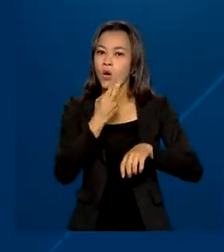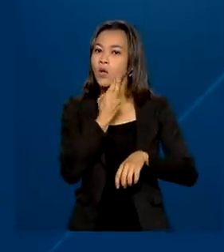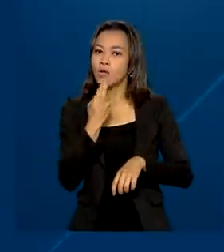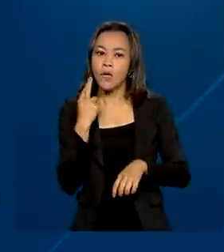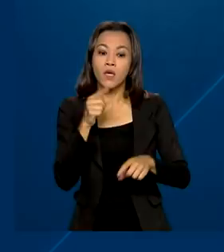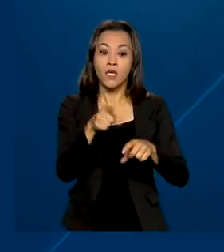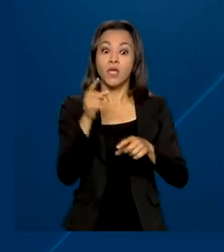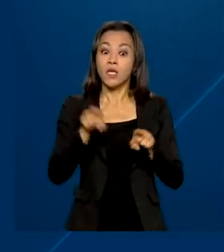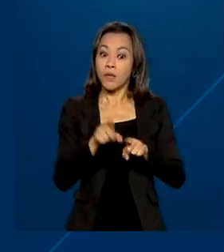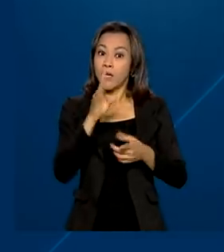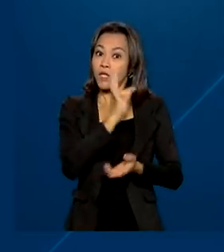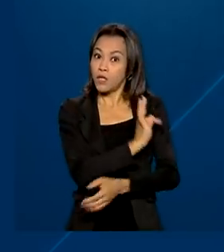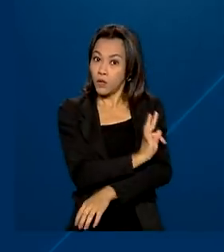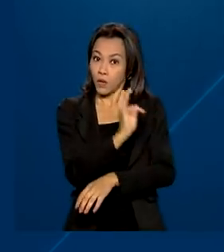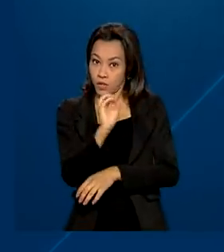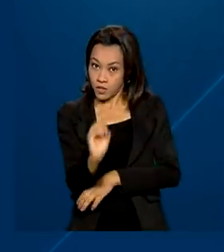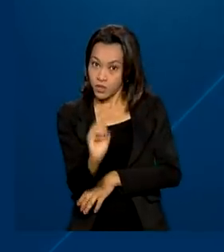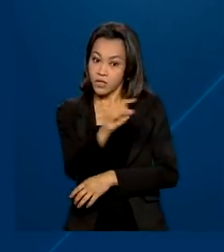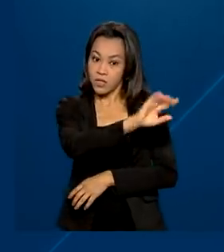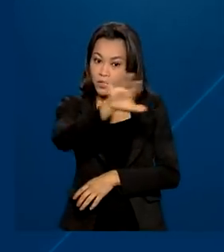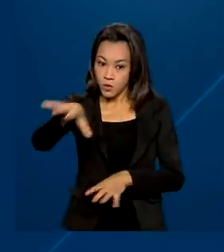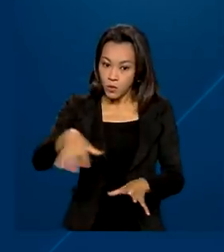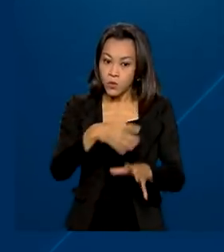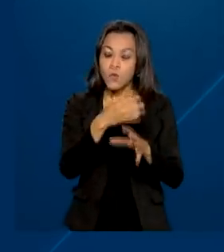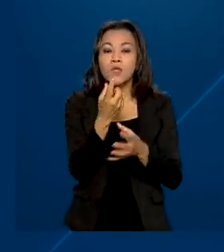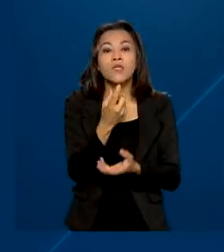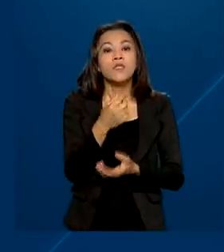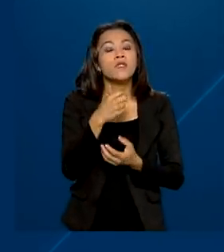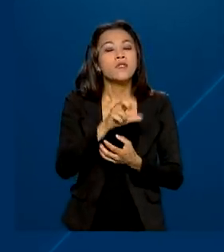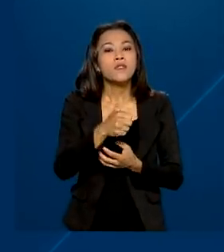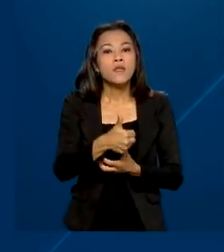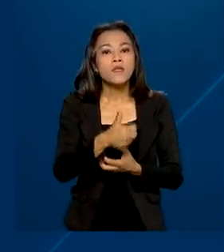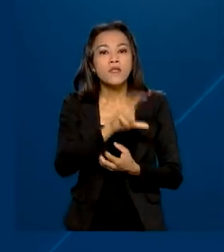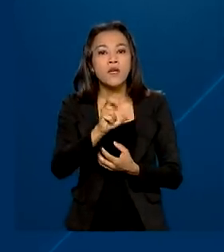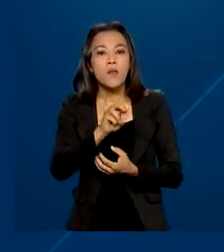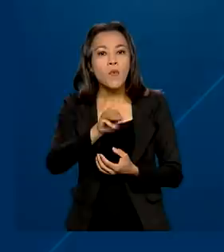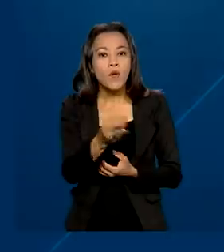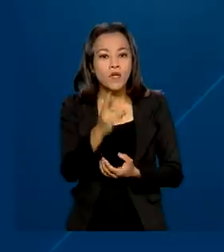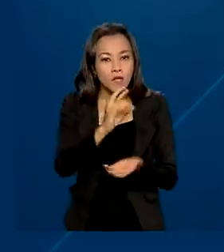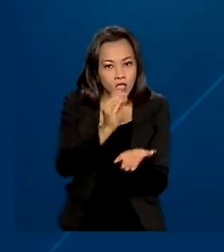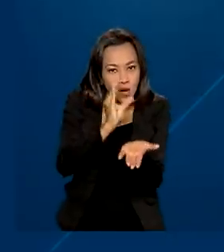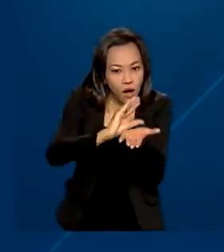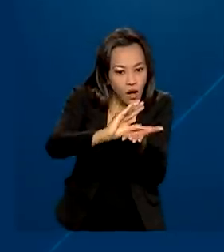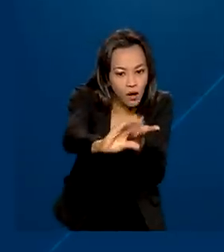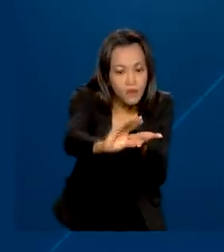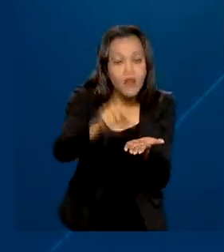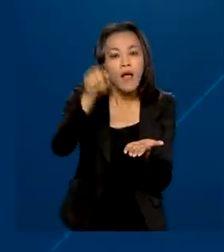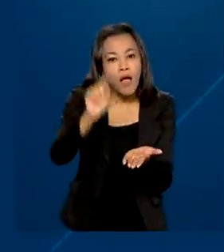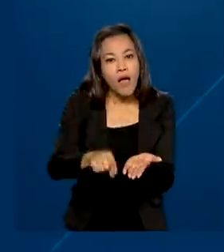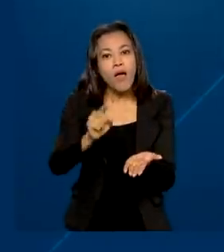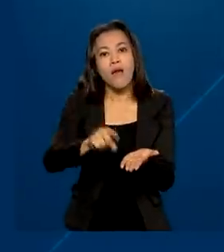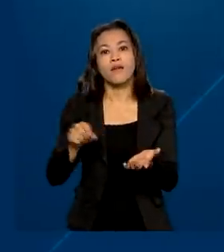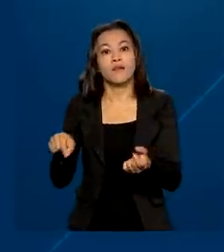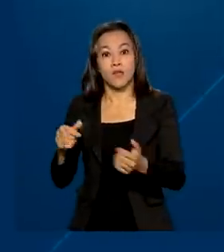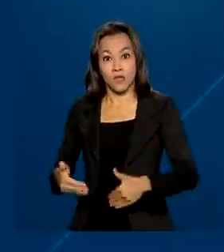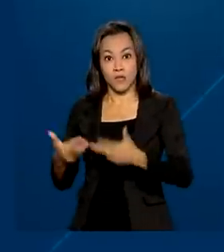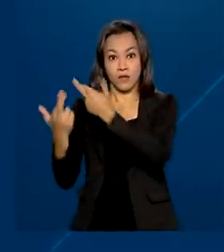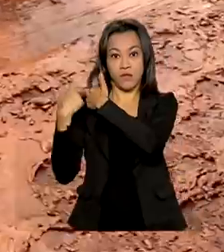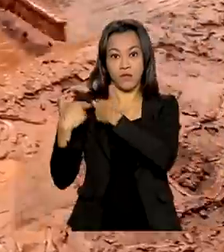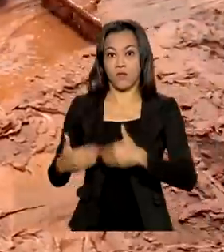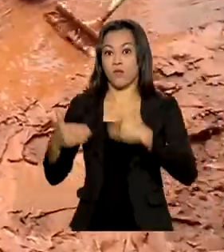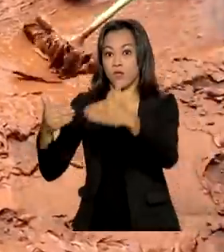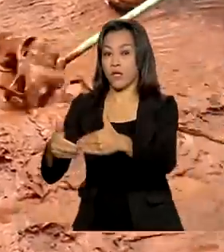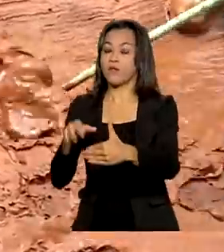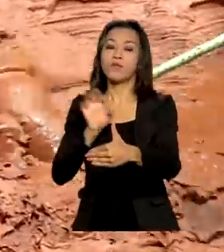Tocantins. Outros 550 milhões de reais serão disponibilizados para o Ministério do Desenvolvimento Regional.